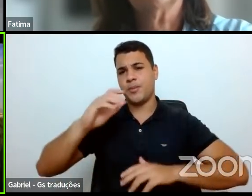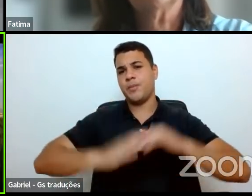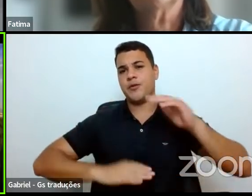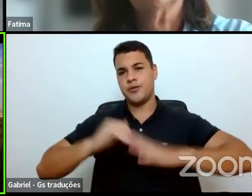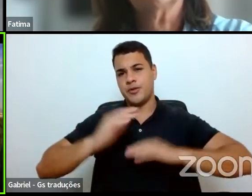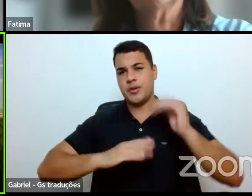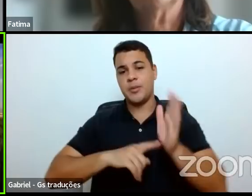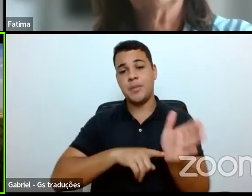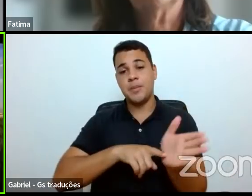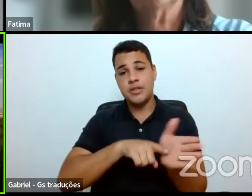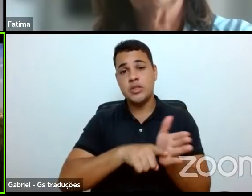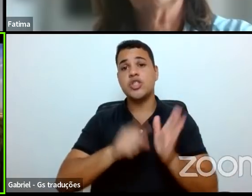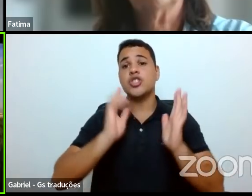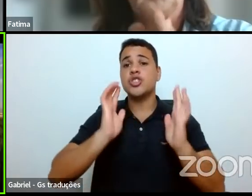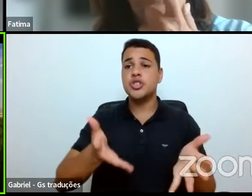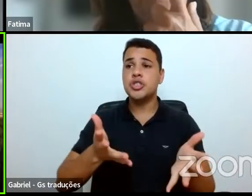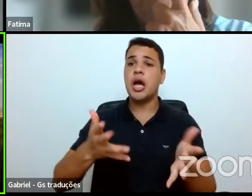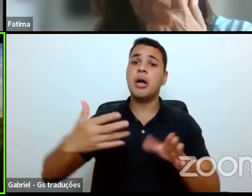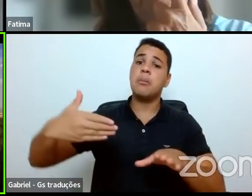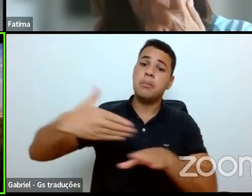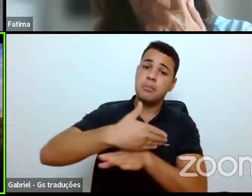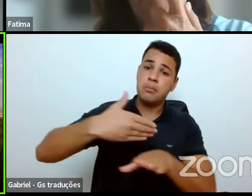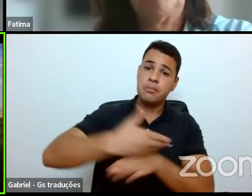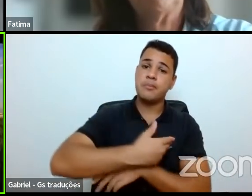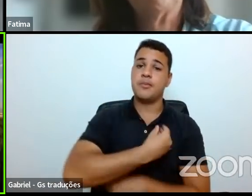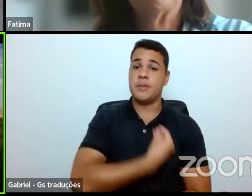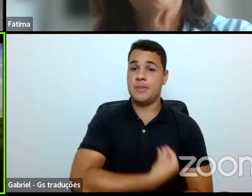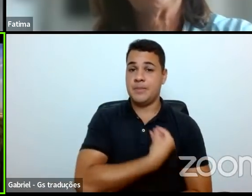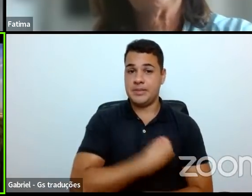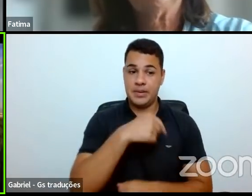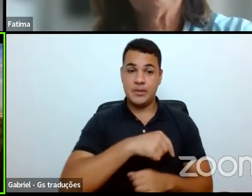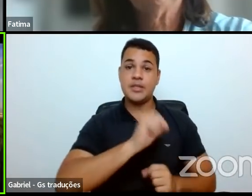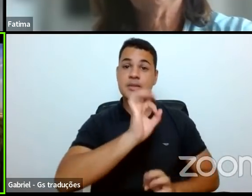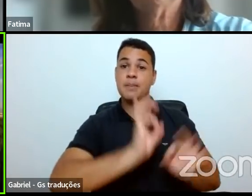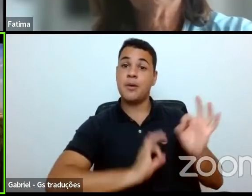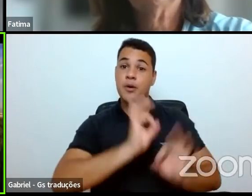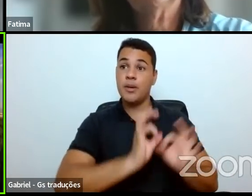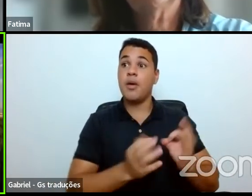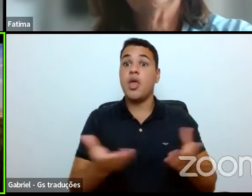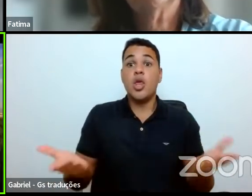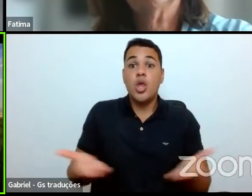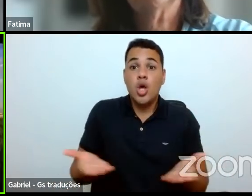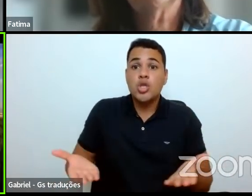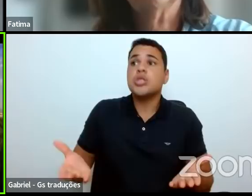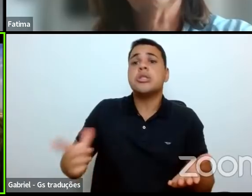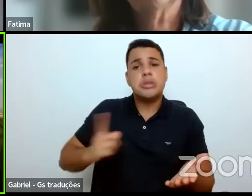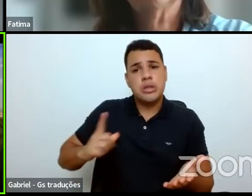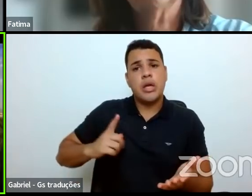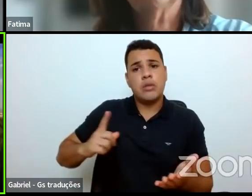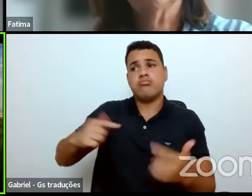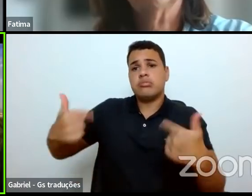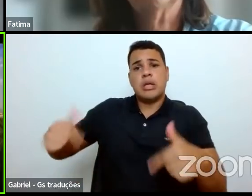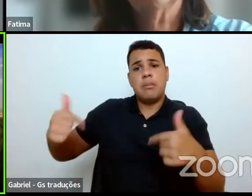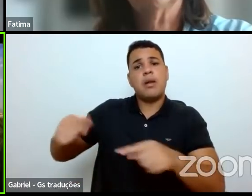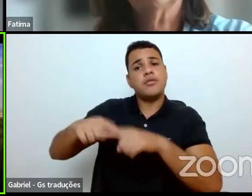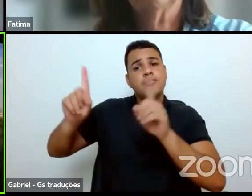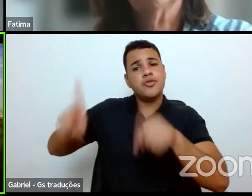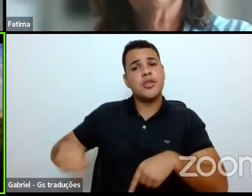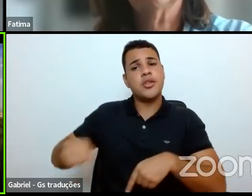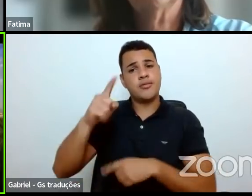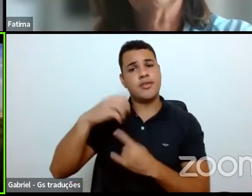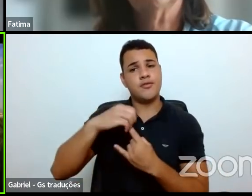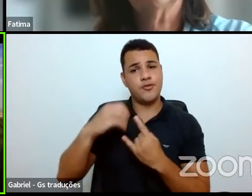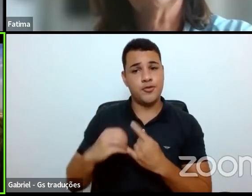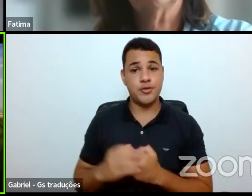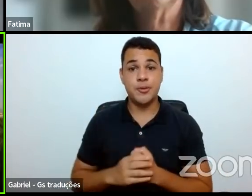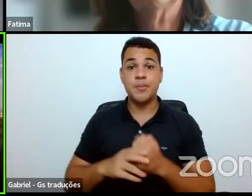passaram pelo programa e que hoje ocupam posições de destaque dentro da Fiocruz. Então, para os alunos que